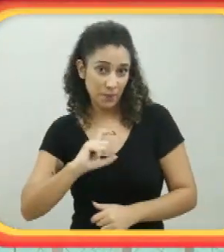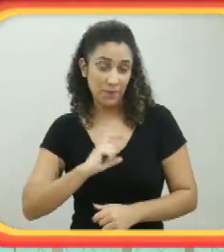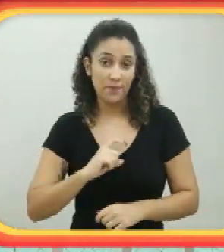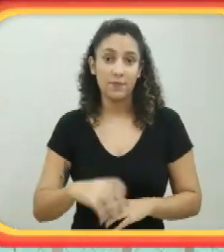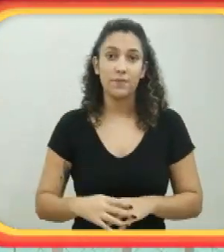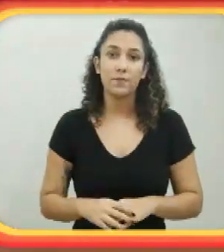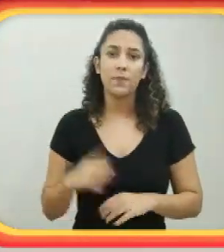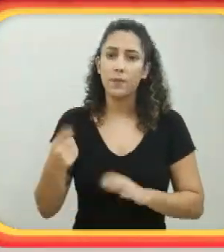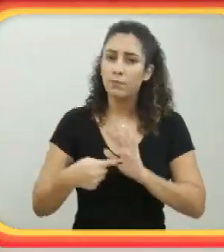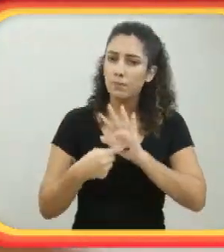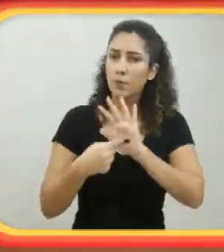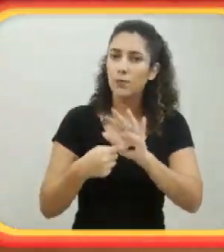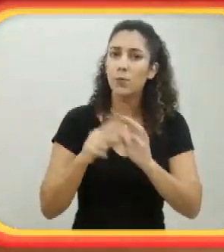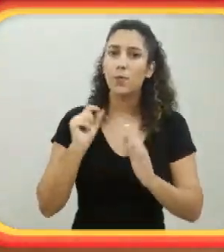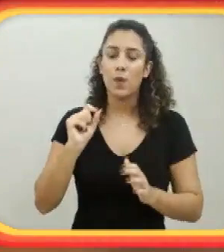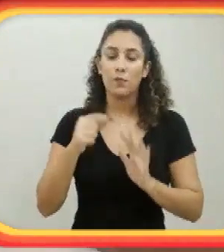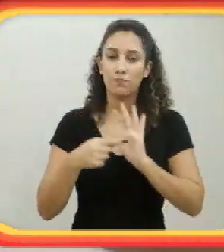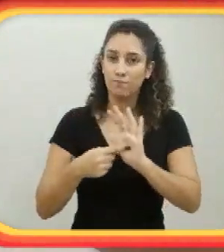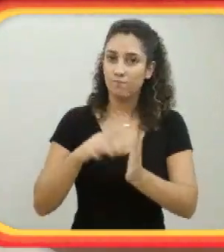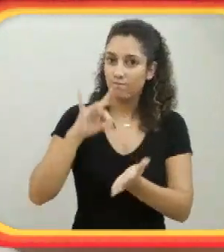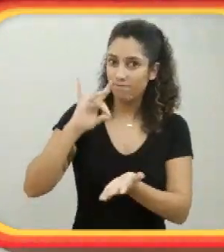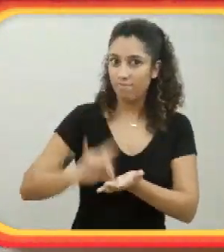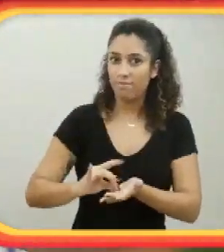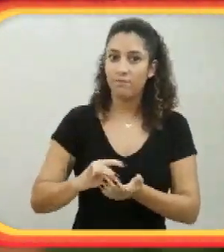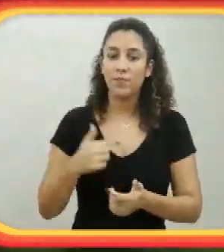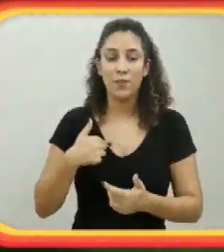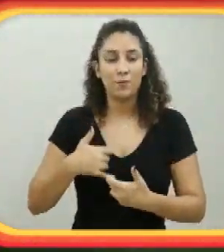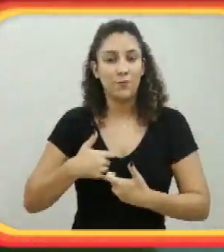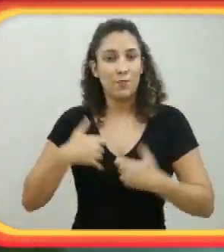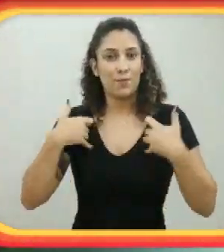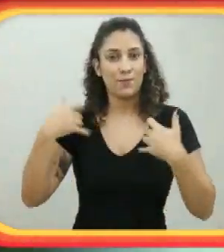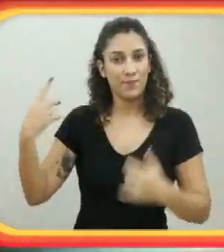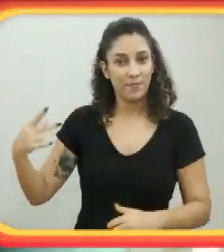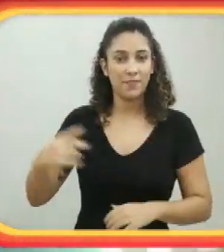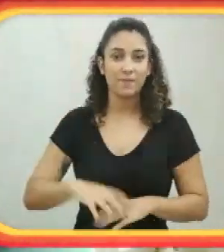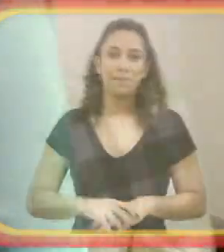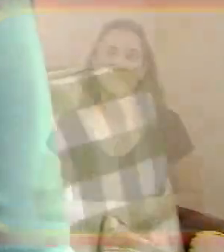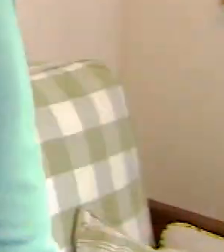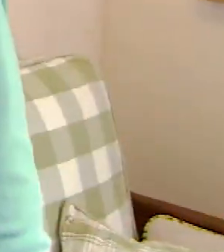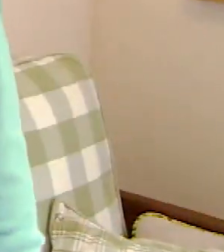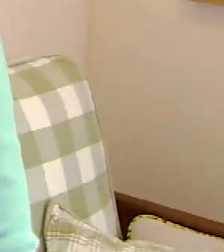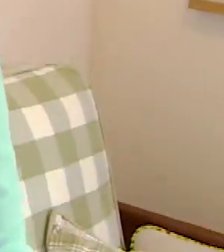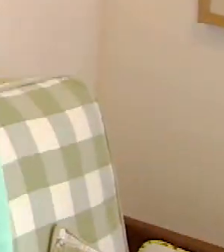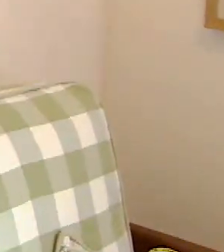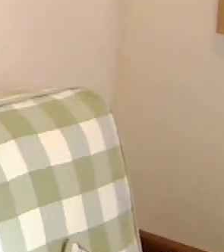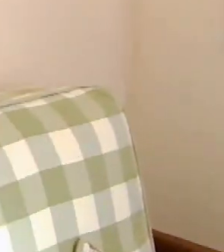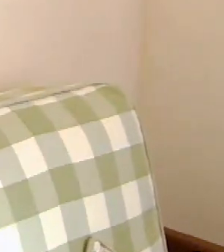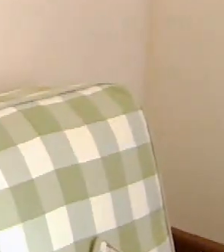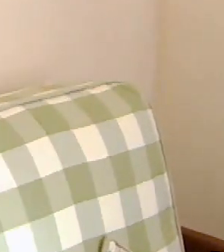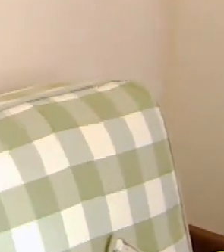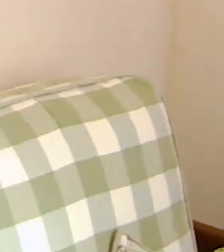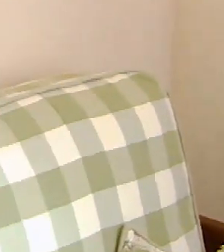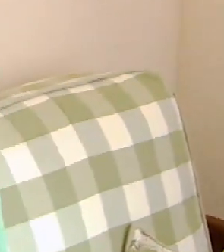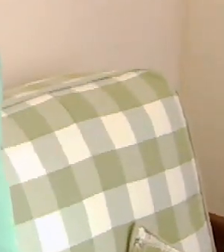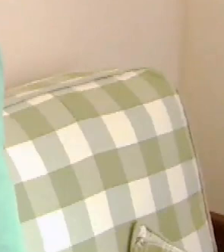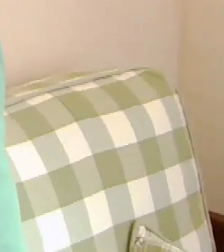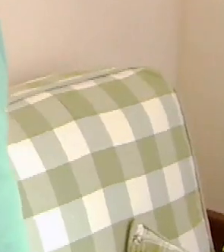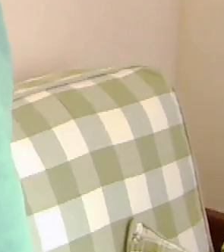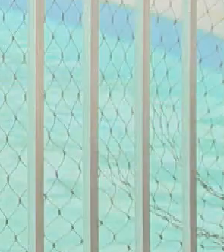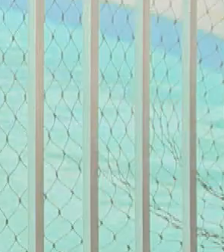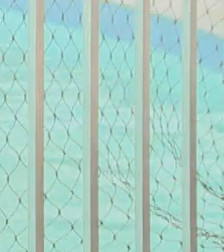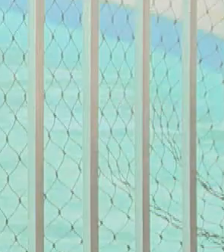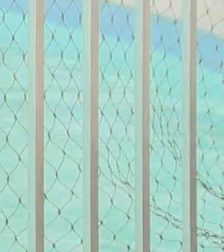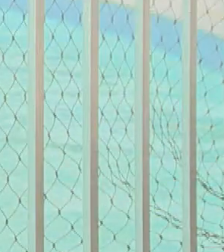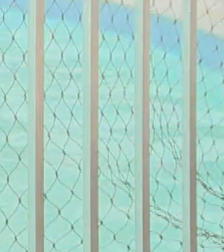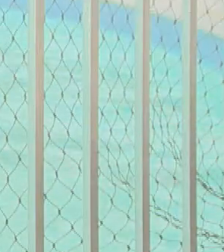ele sabe disso. Com isso ele se tornou campeão. Tem dispostas as medalhas dele que ele mostra com a maior vaidade.